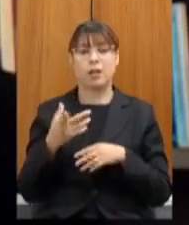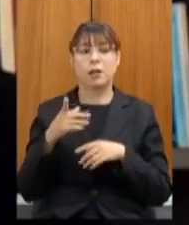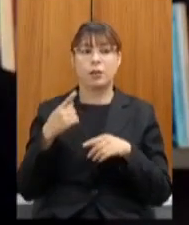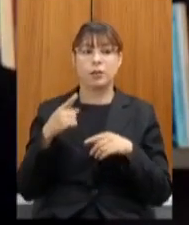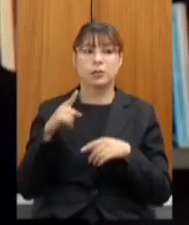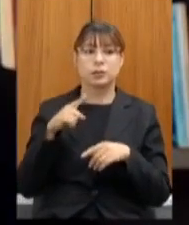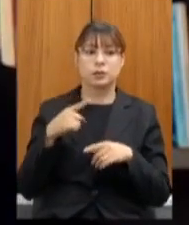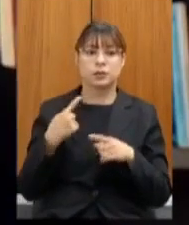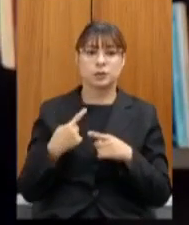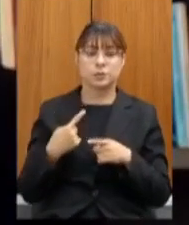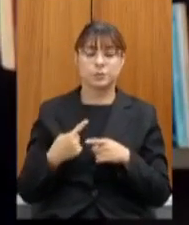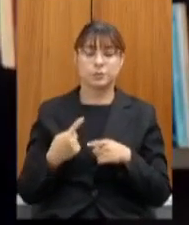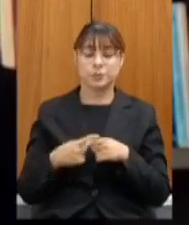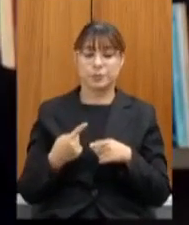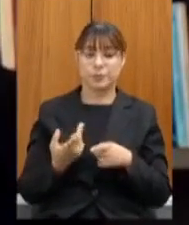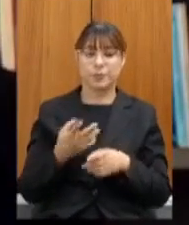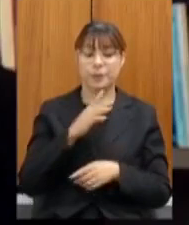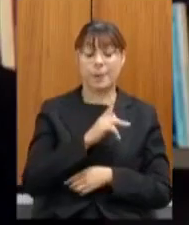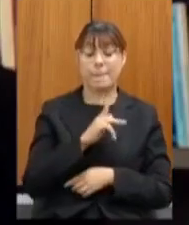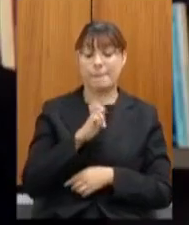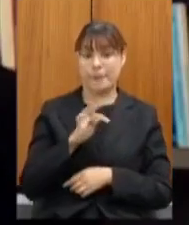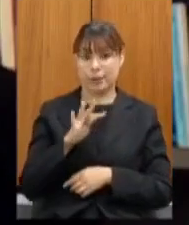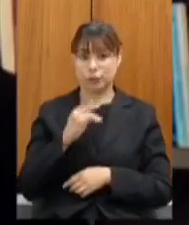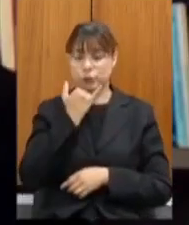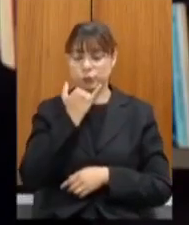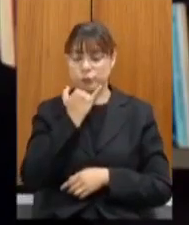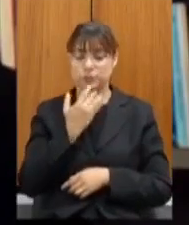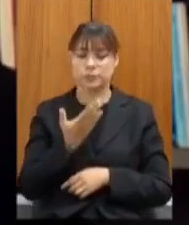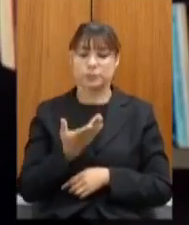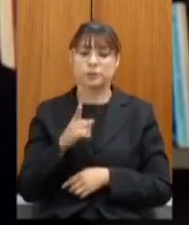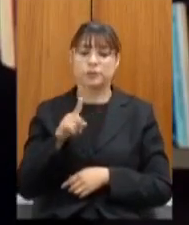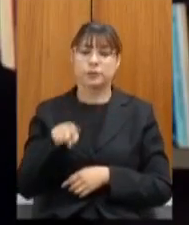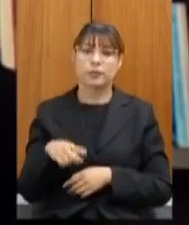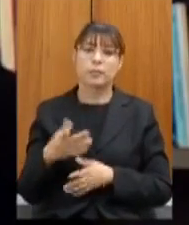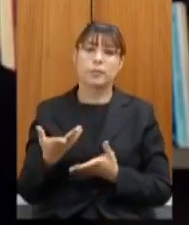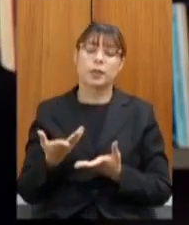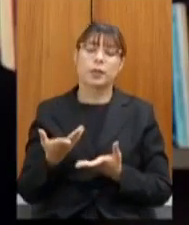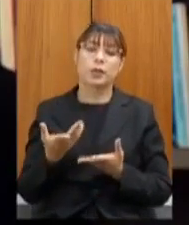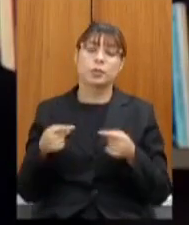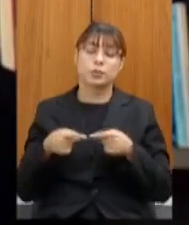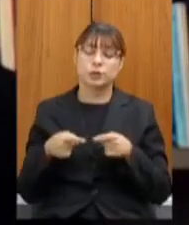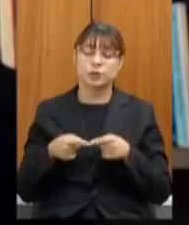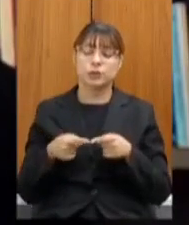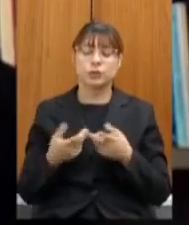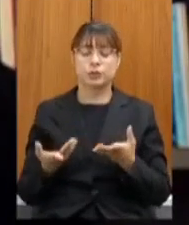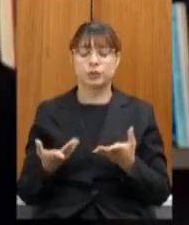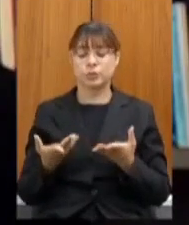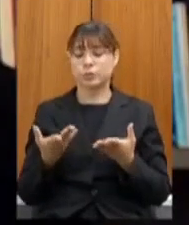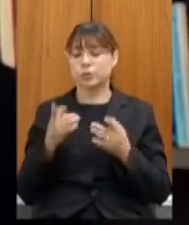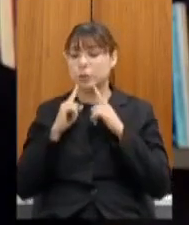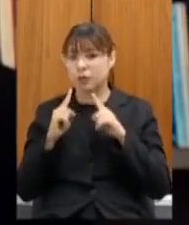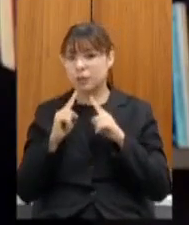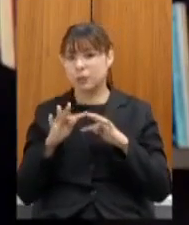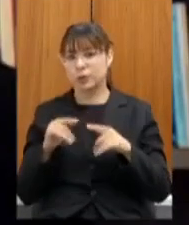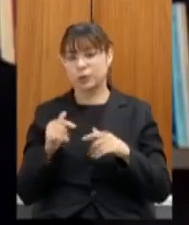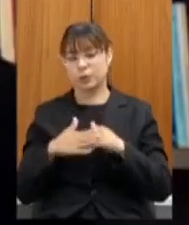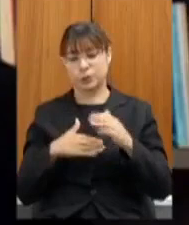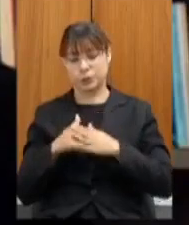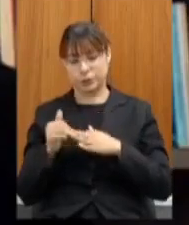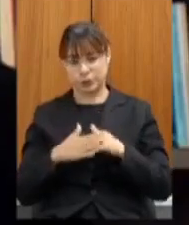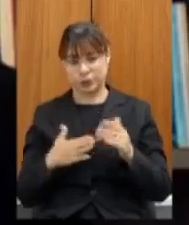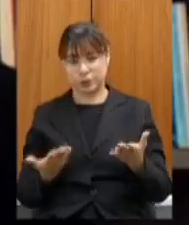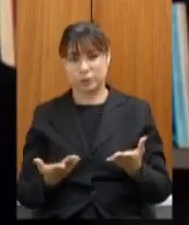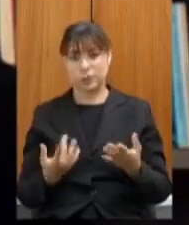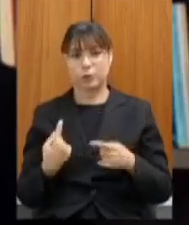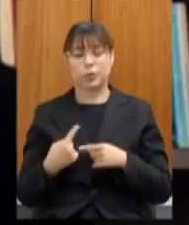educação e muito insuficientes demandam uma complementação tanto no que se refere a